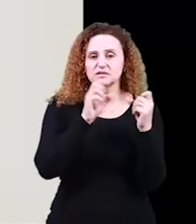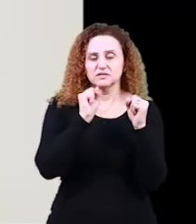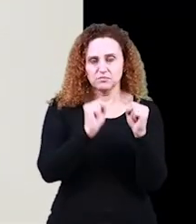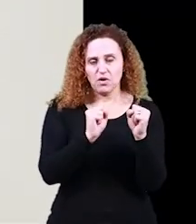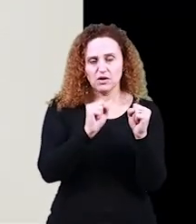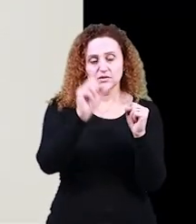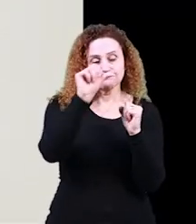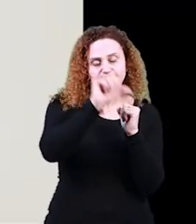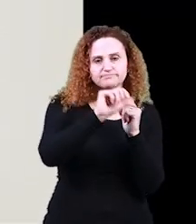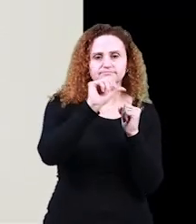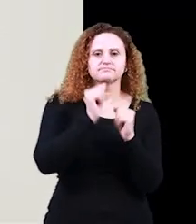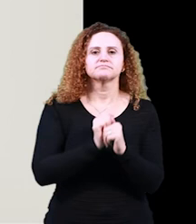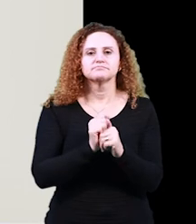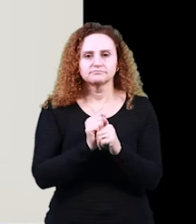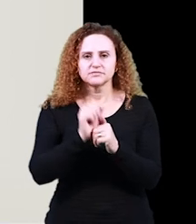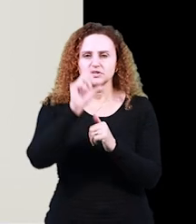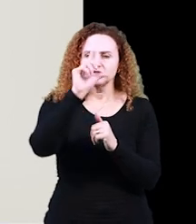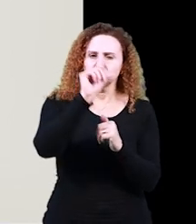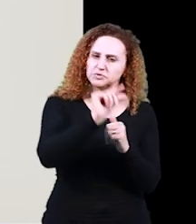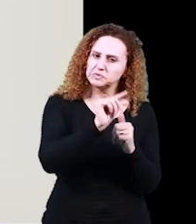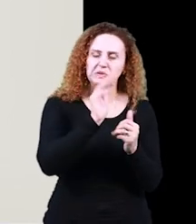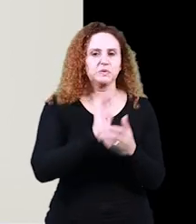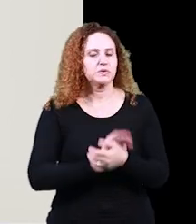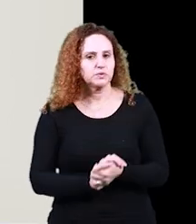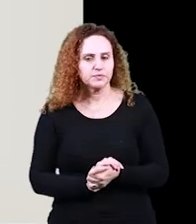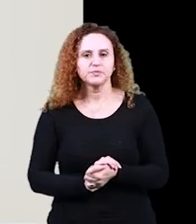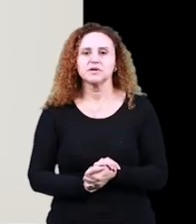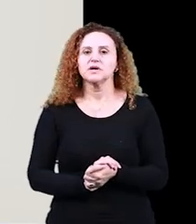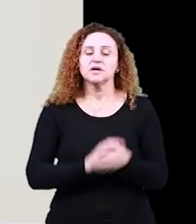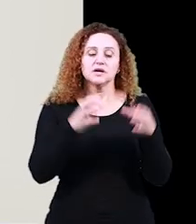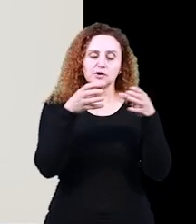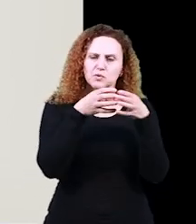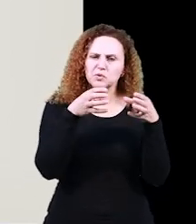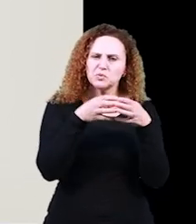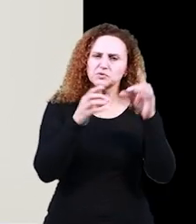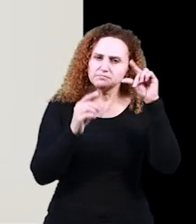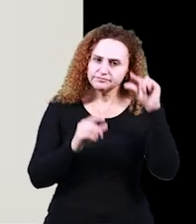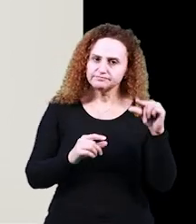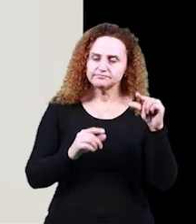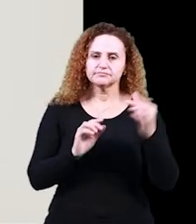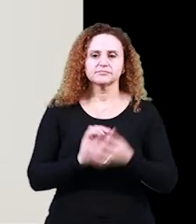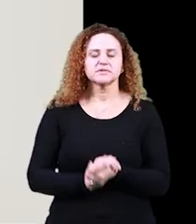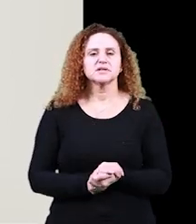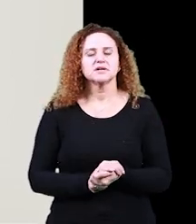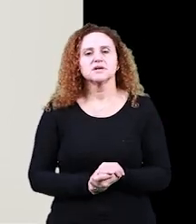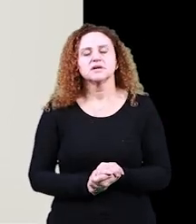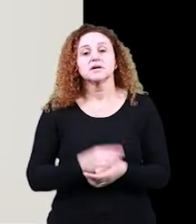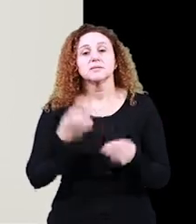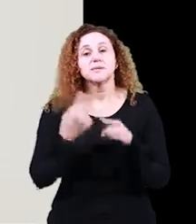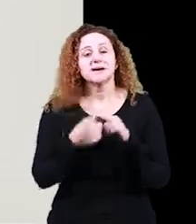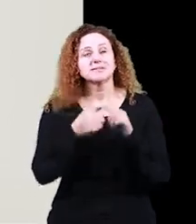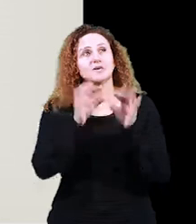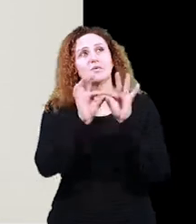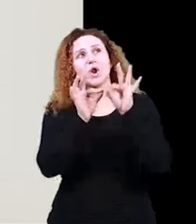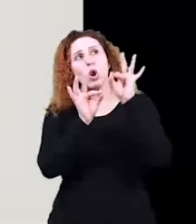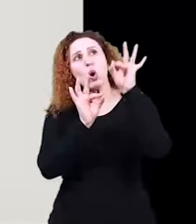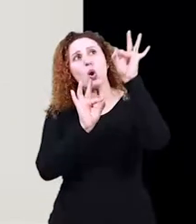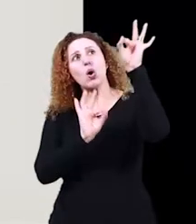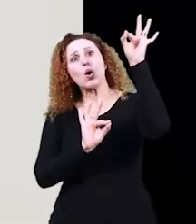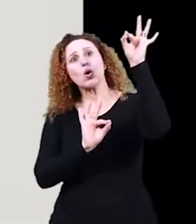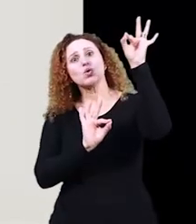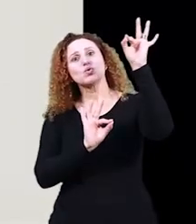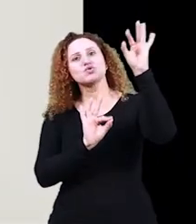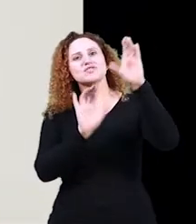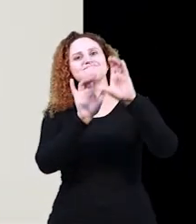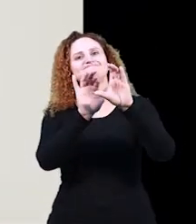grupos minoritários, como eu já falei. E são estigmatizadas porque se distanciam muito